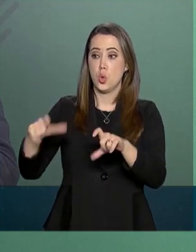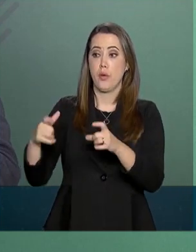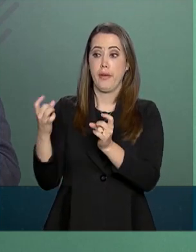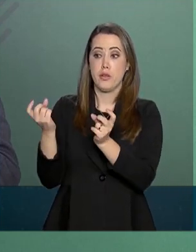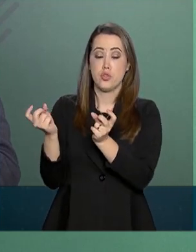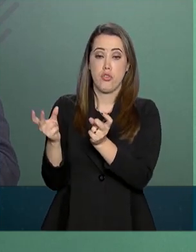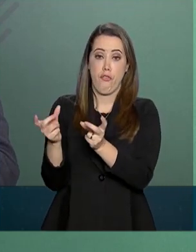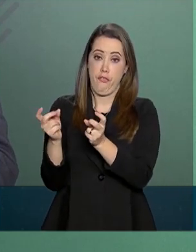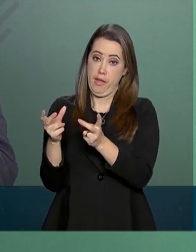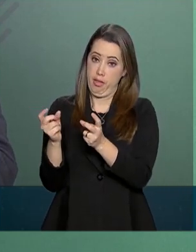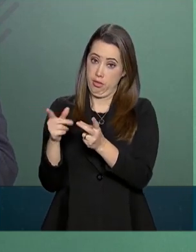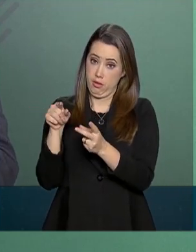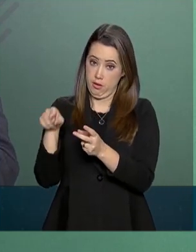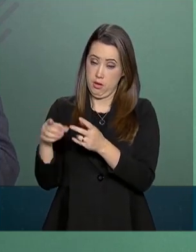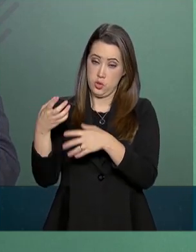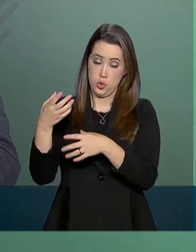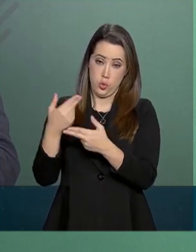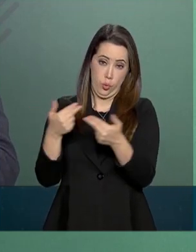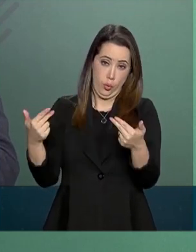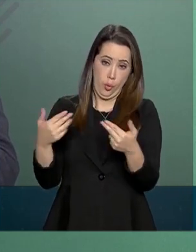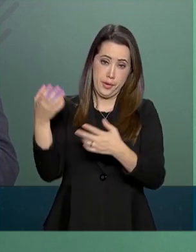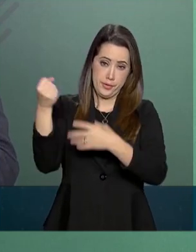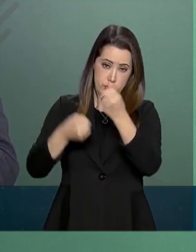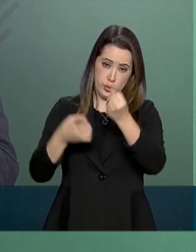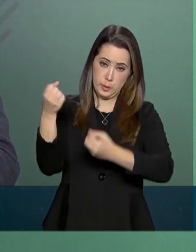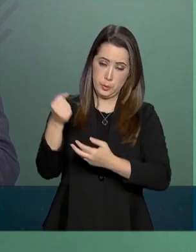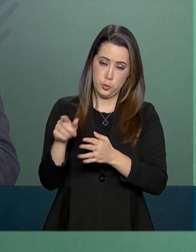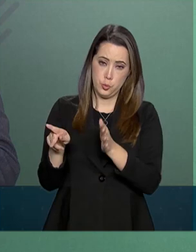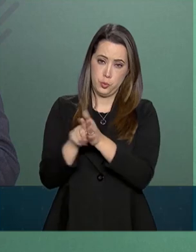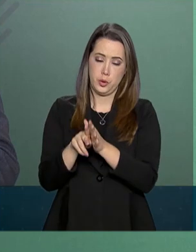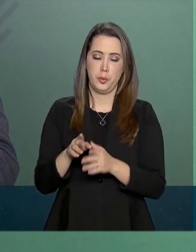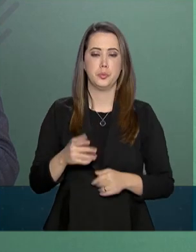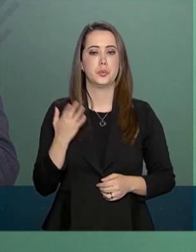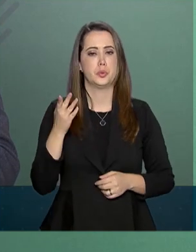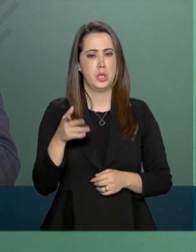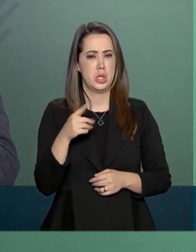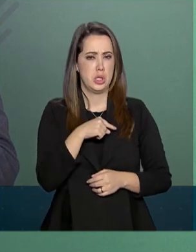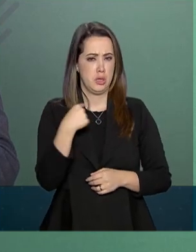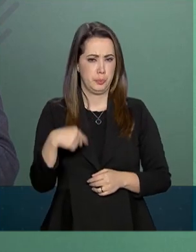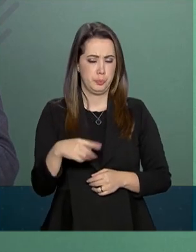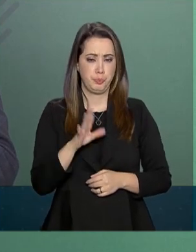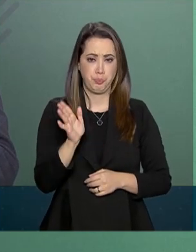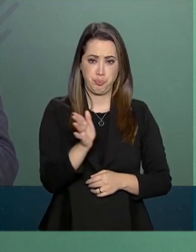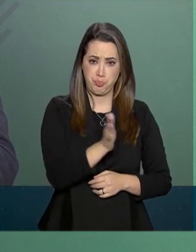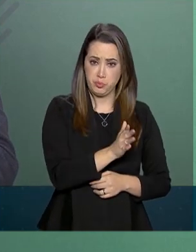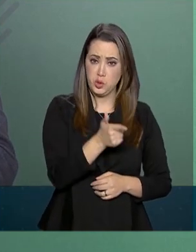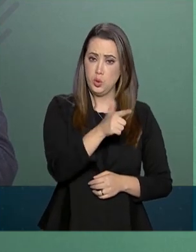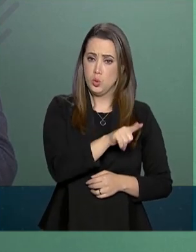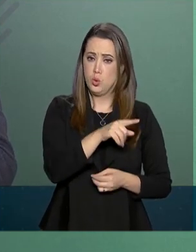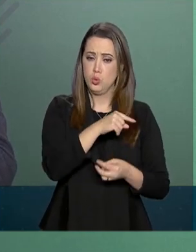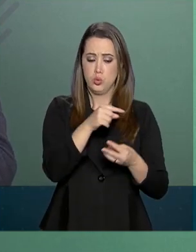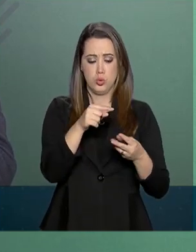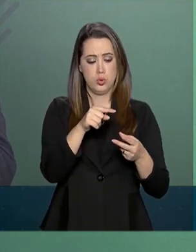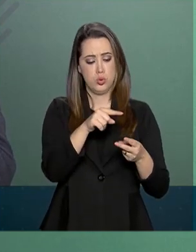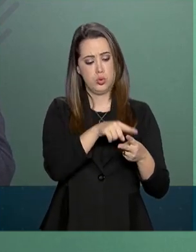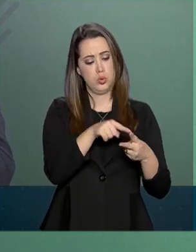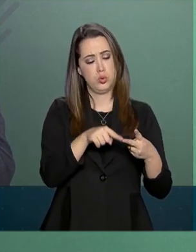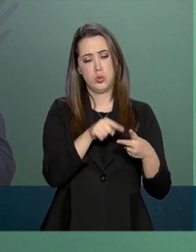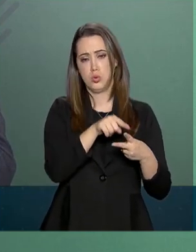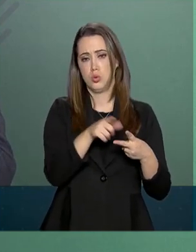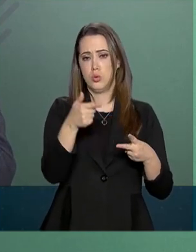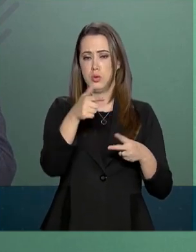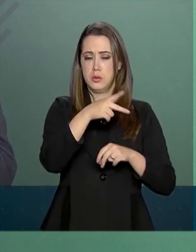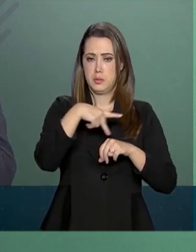empresas de lácteos. No Vietnã e na Indonésia, a ideia é abrir para a venda de